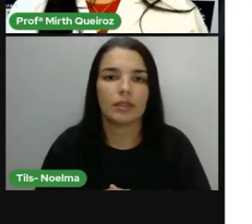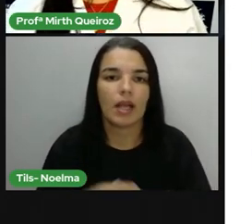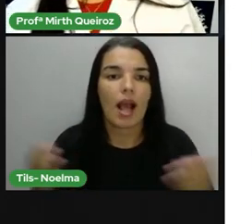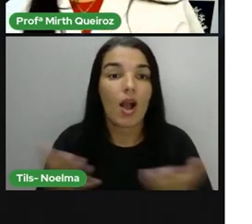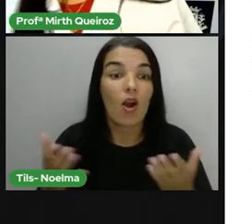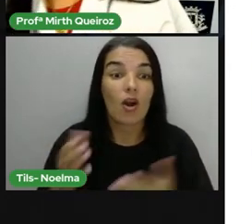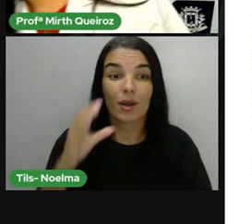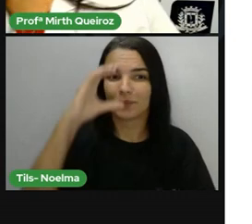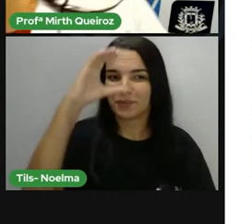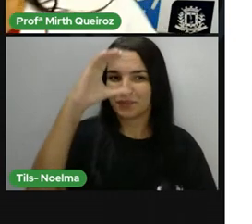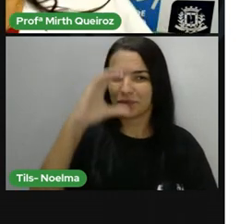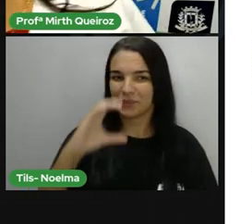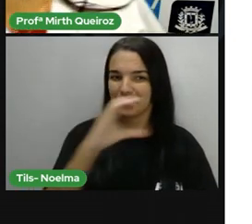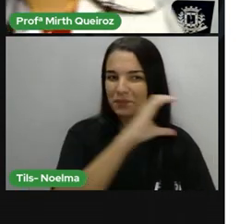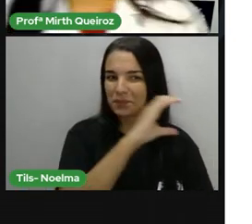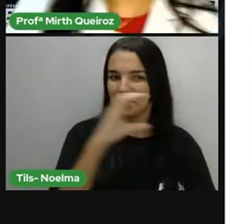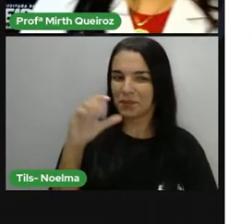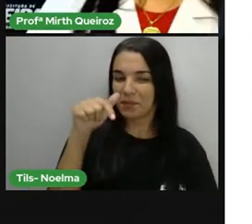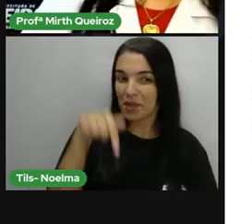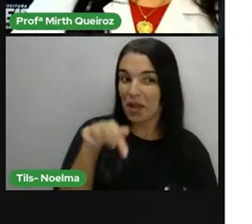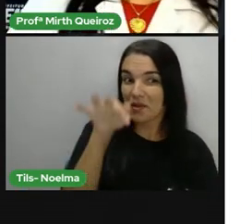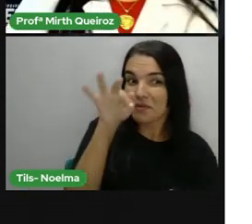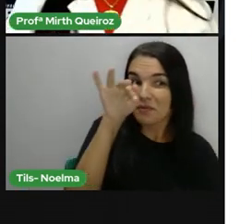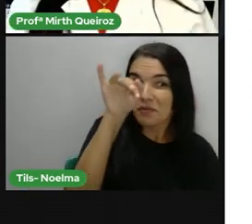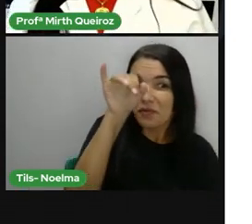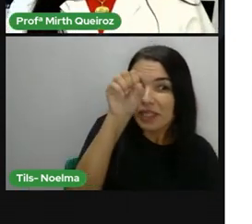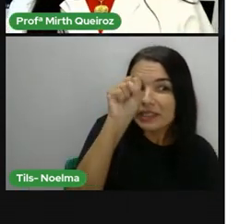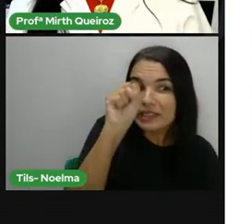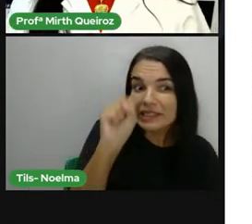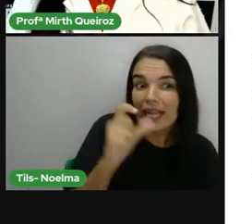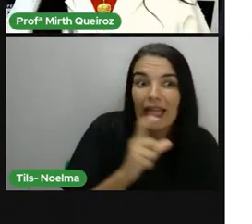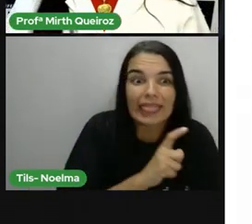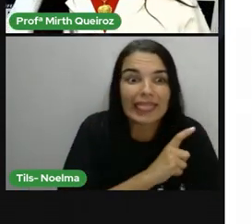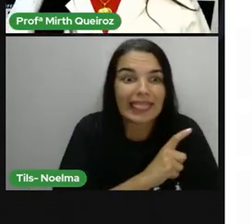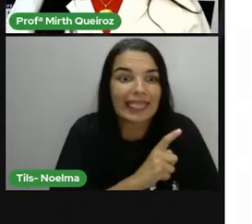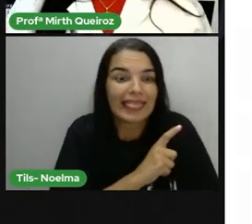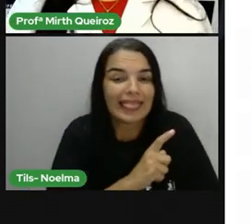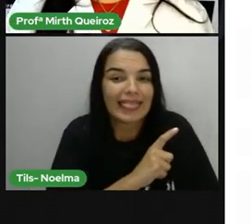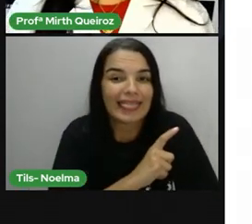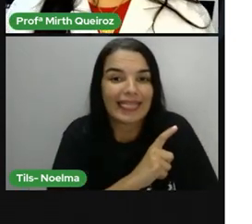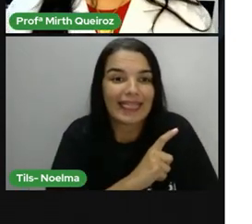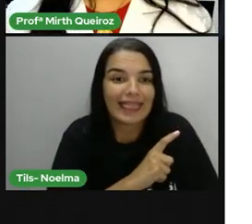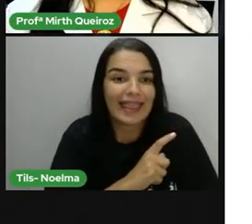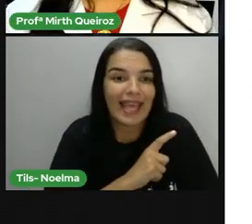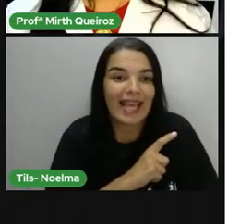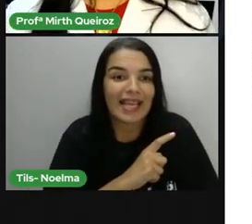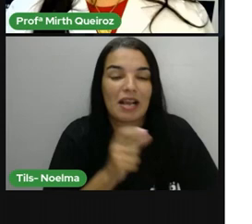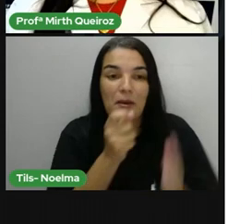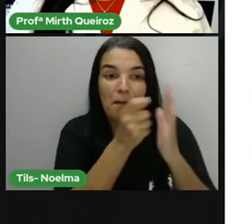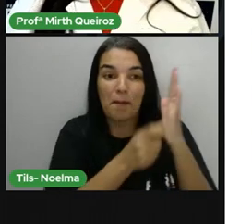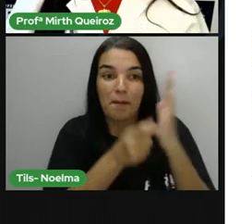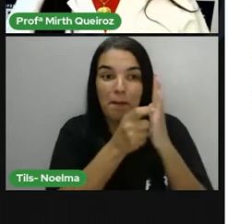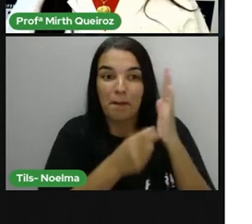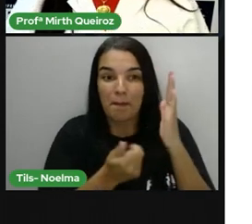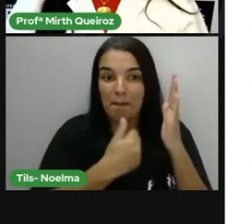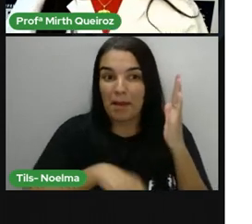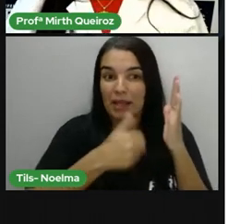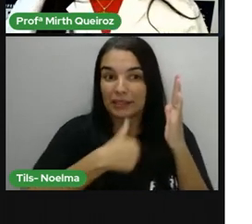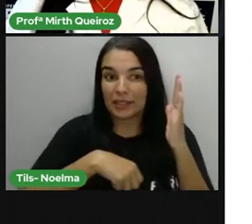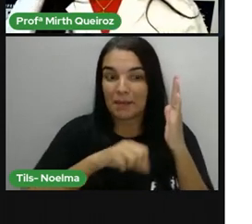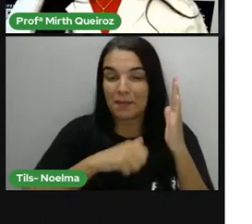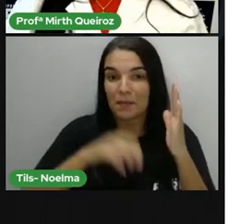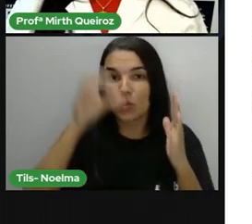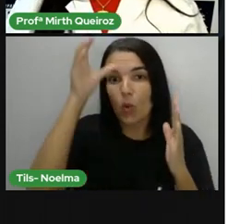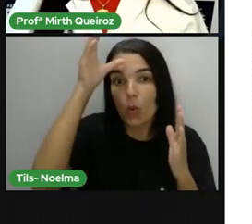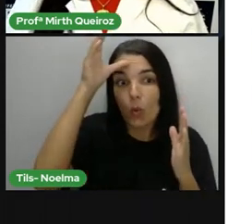E falando de Feira de Santana, nós temos aqui como patrimônio cultural,